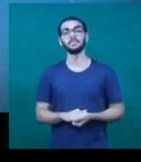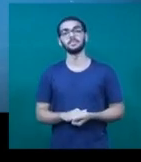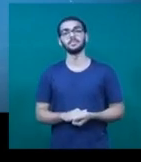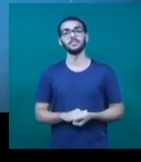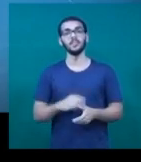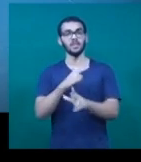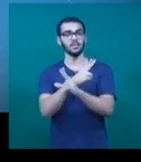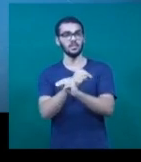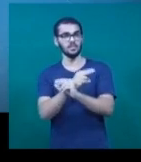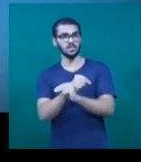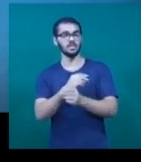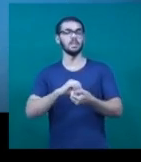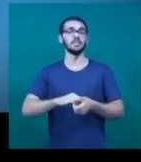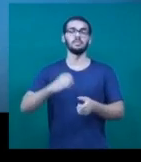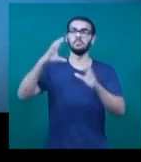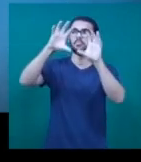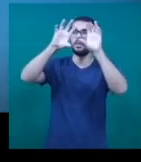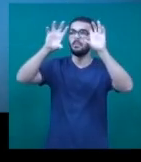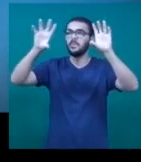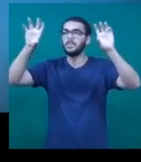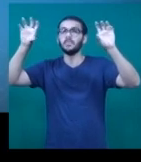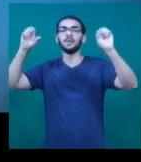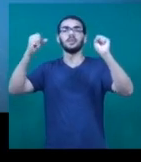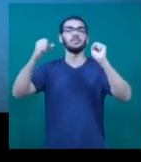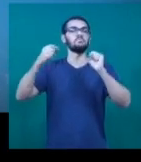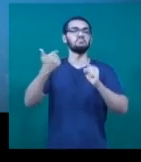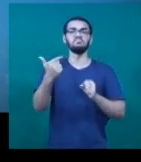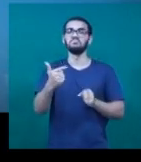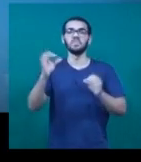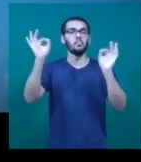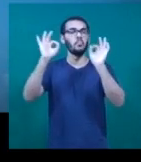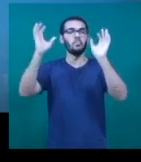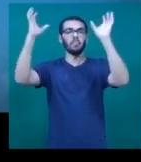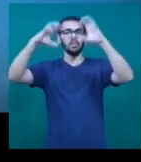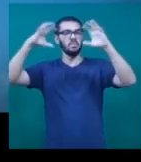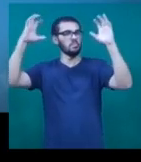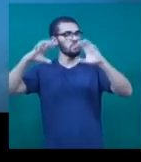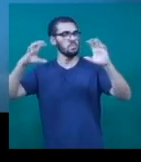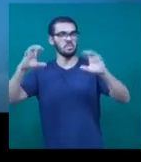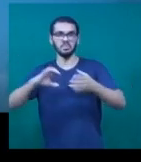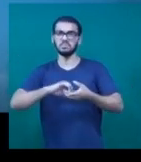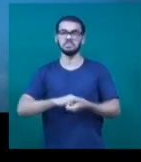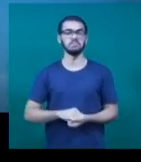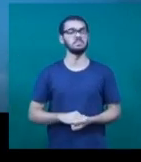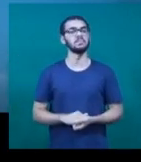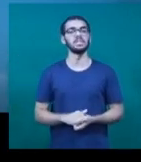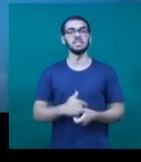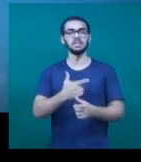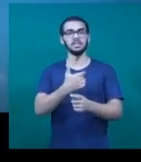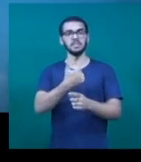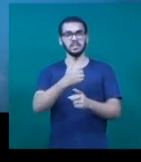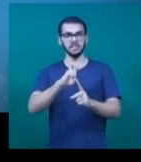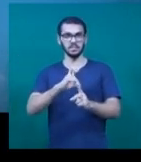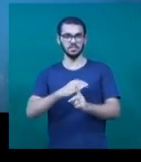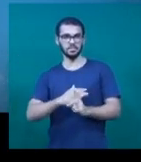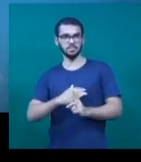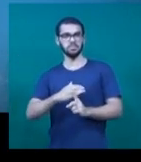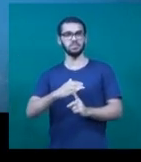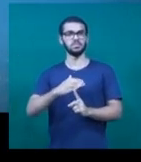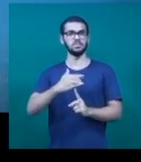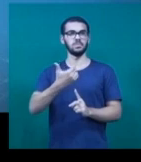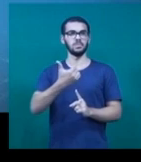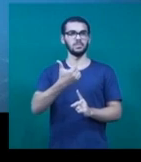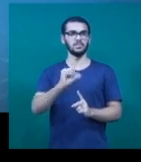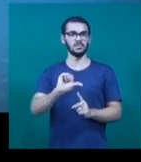Em Patos de Minas, tempo nublado e nada de chuva à tarde e também à noite. Mínima de 15 e máxima de